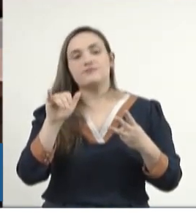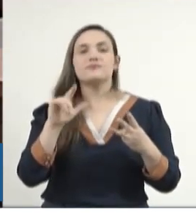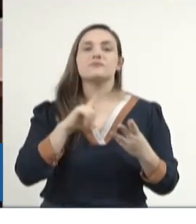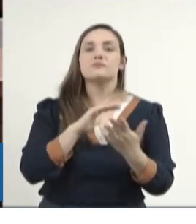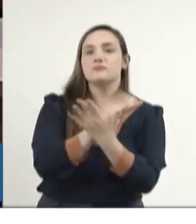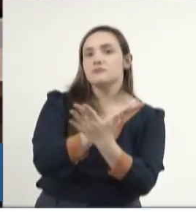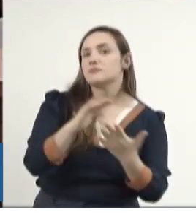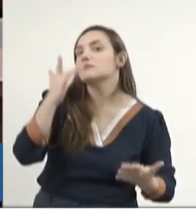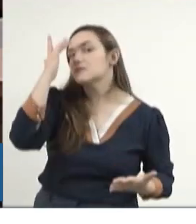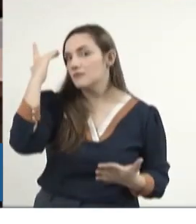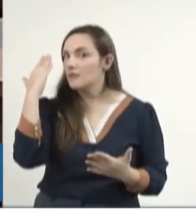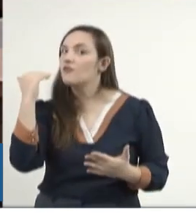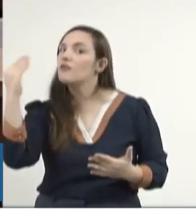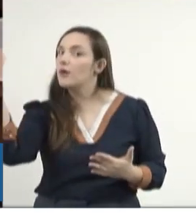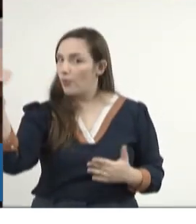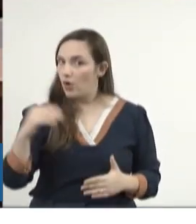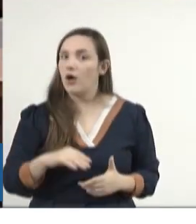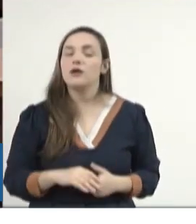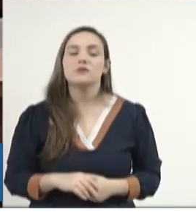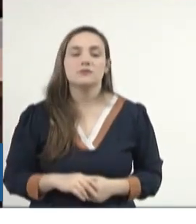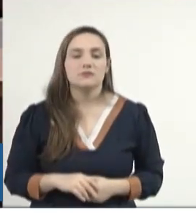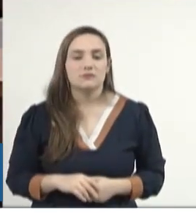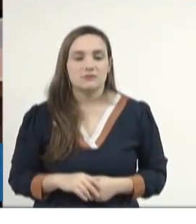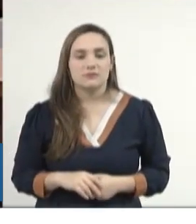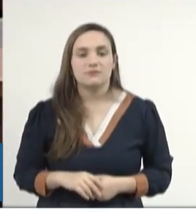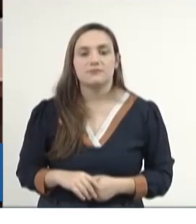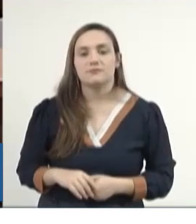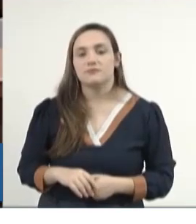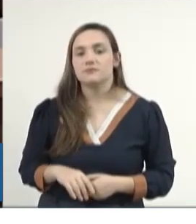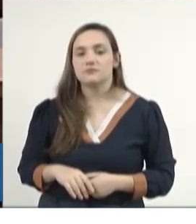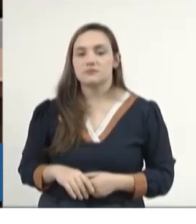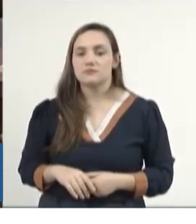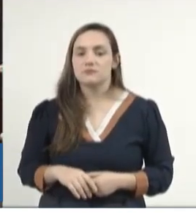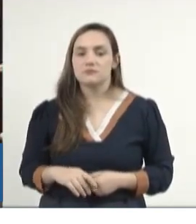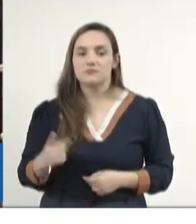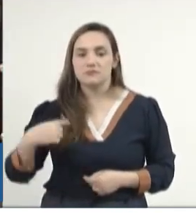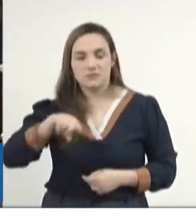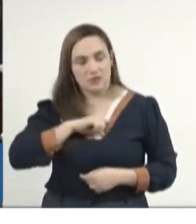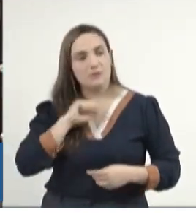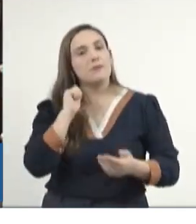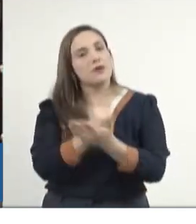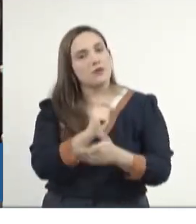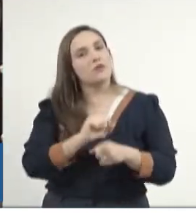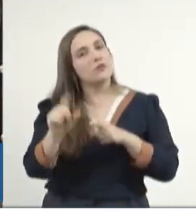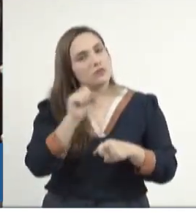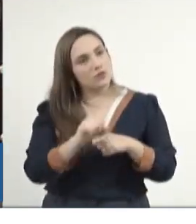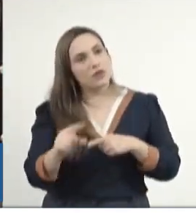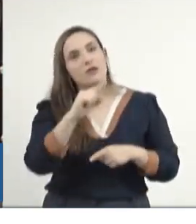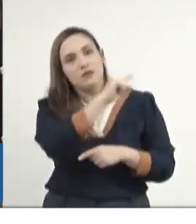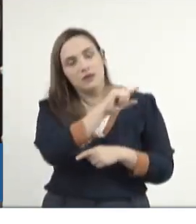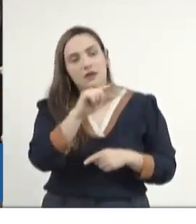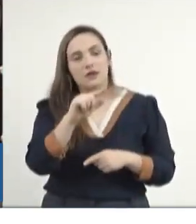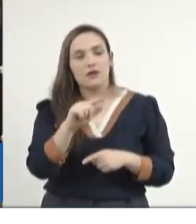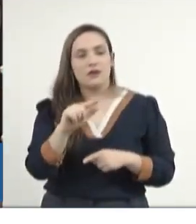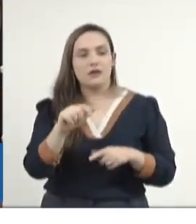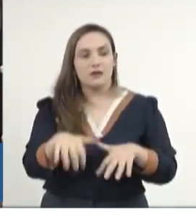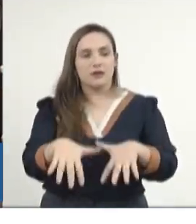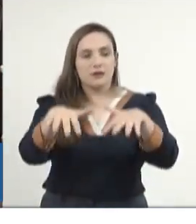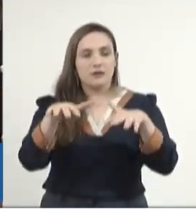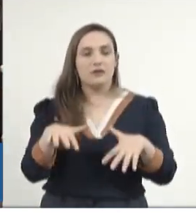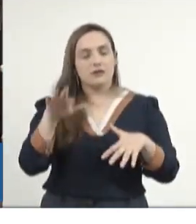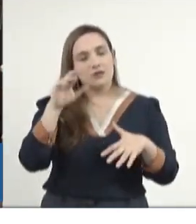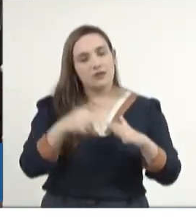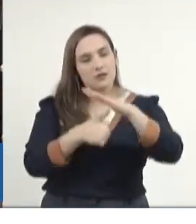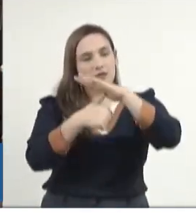algumas pessoas. E a gente pagamos o aluguel do Grausse Rocha, que na época o reitor era Hércules Maimone.